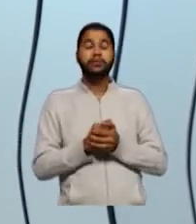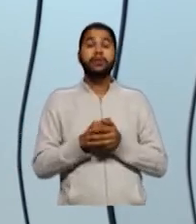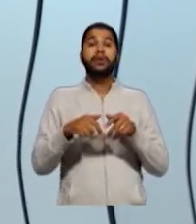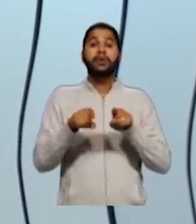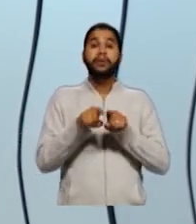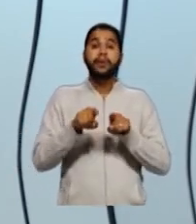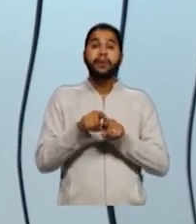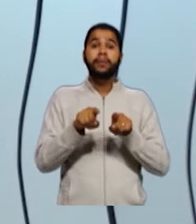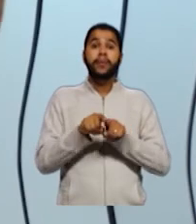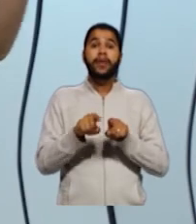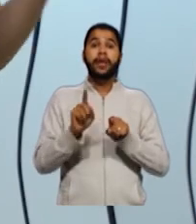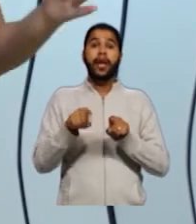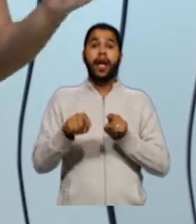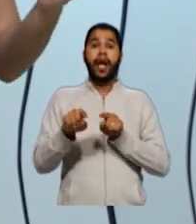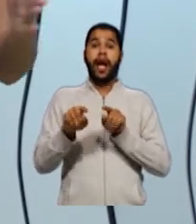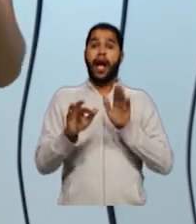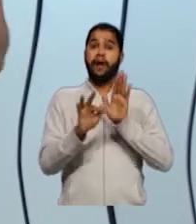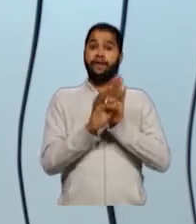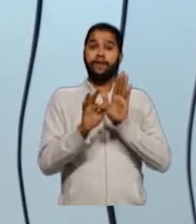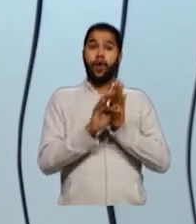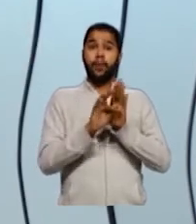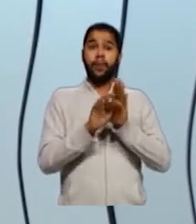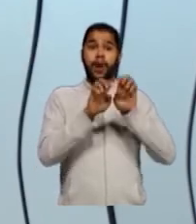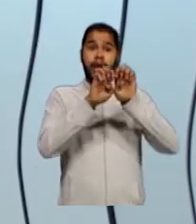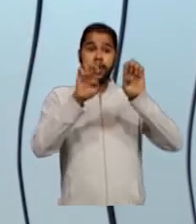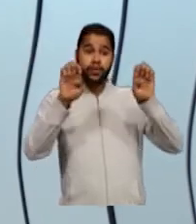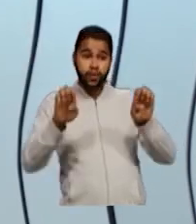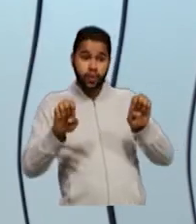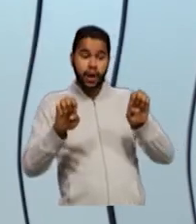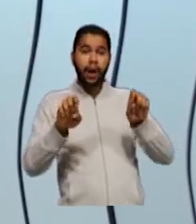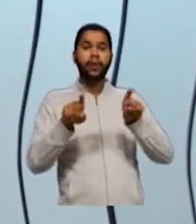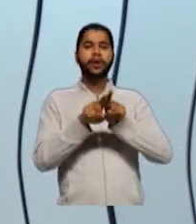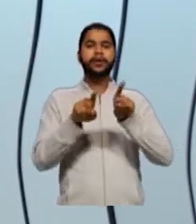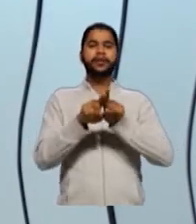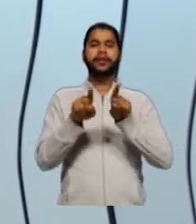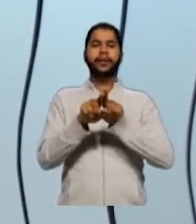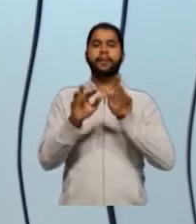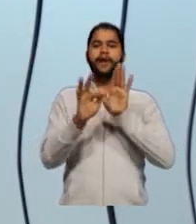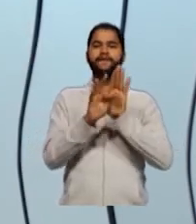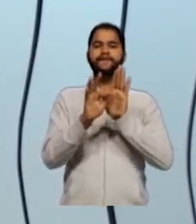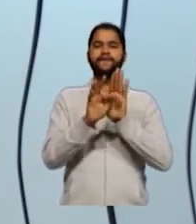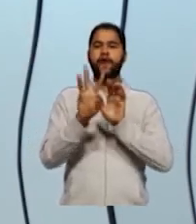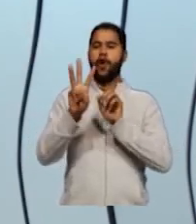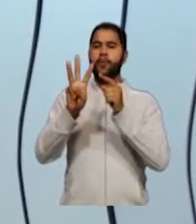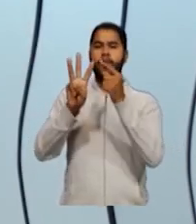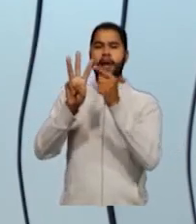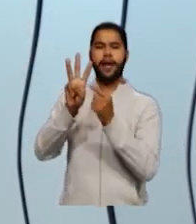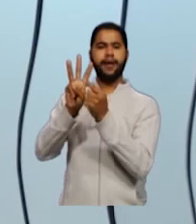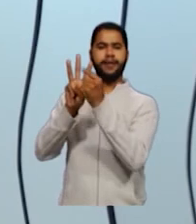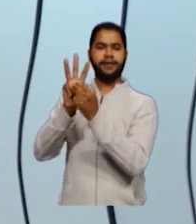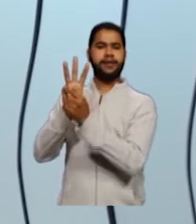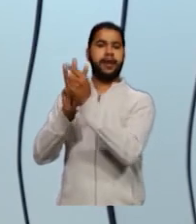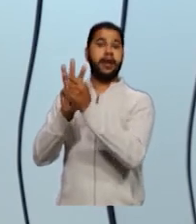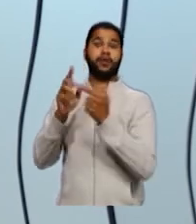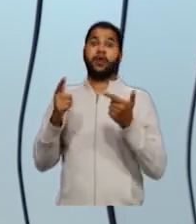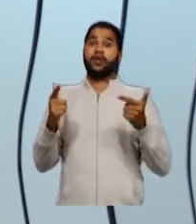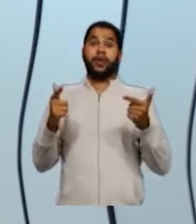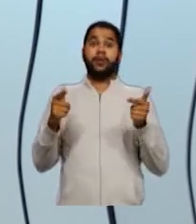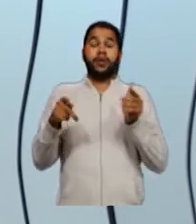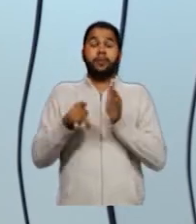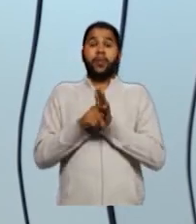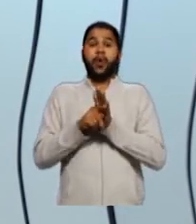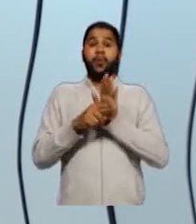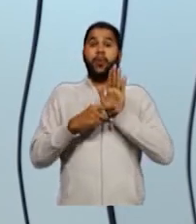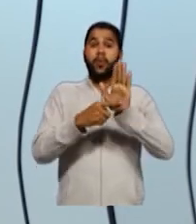Vimos também a fórmula estrutural para a fórmula traço, certo? Onde nós vimos que não existe a representação do hidrogênio